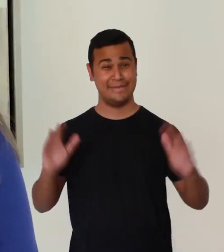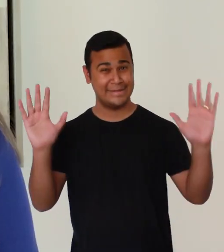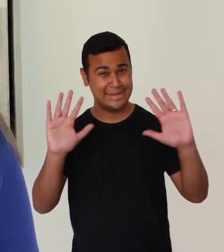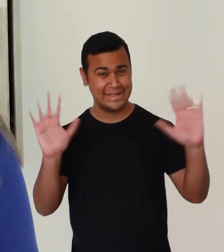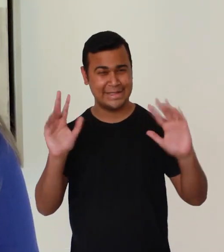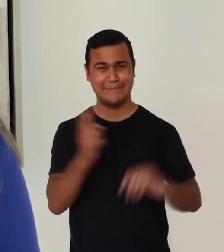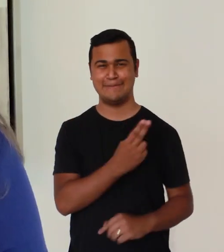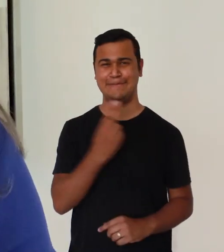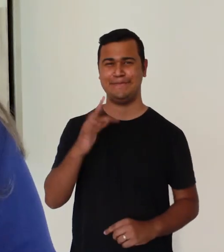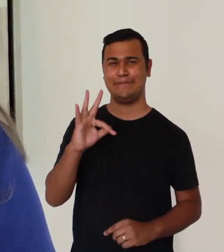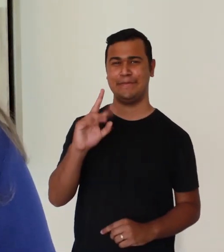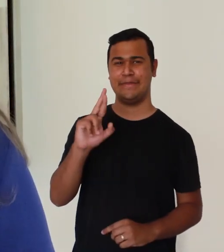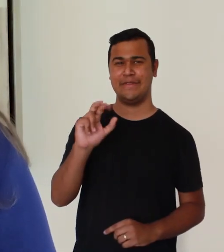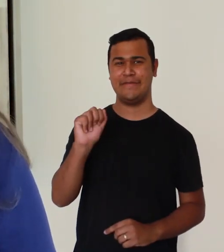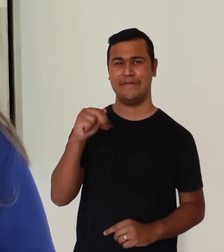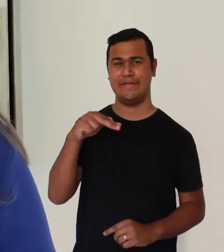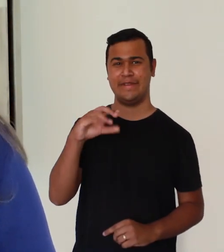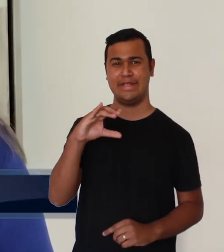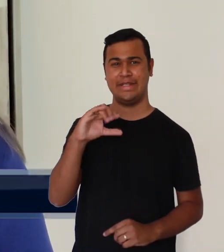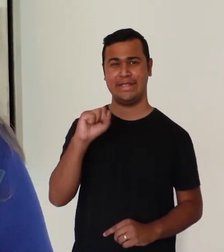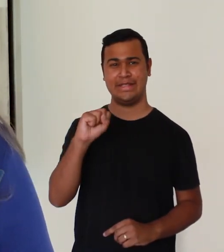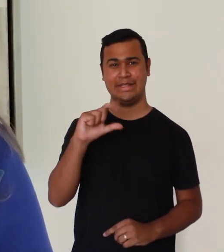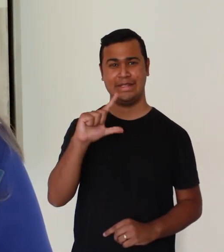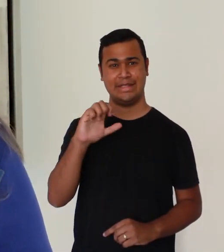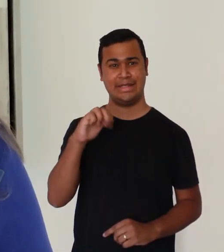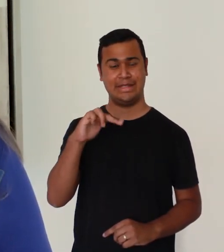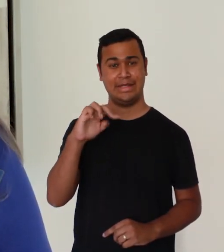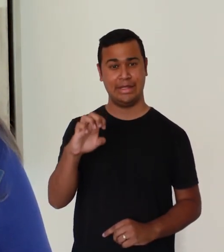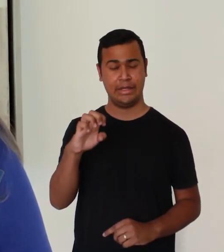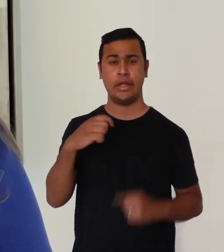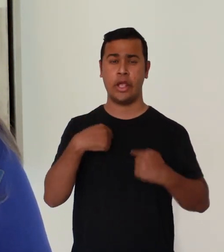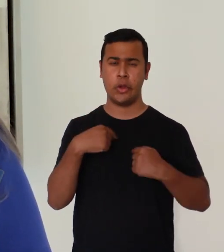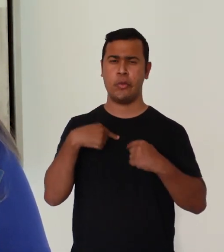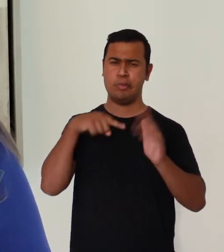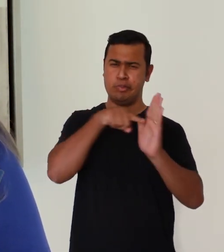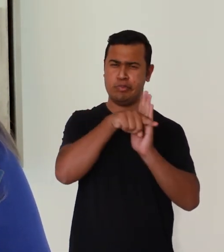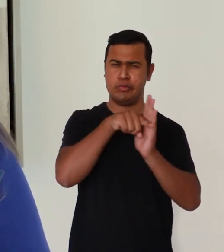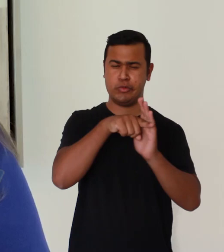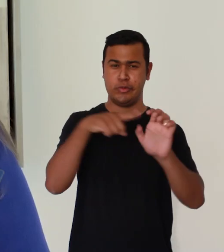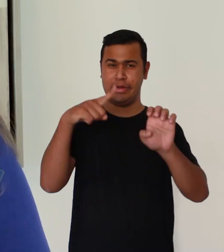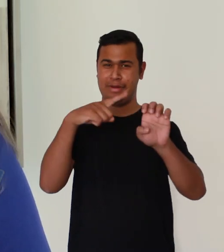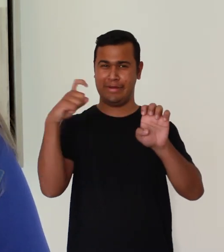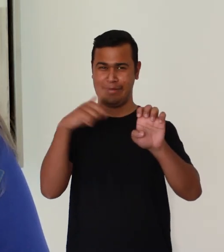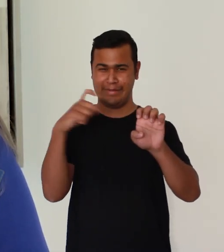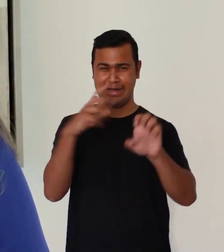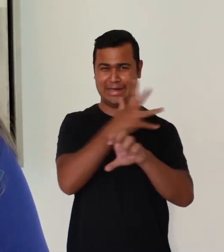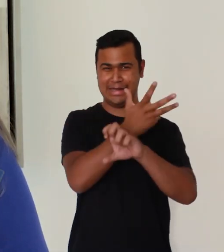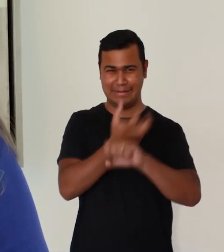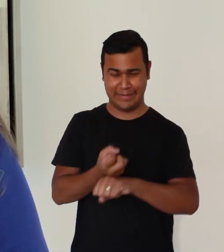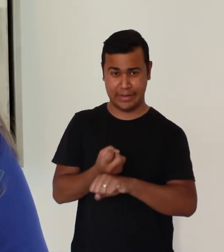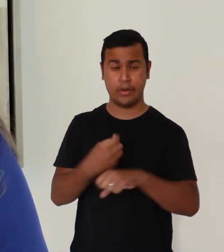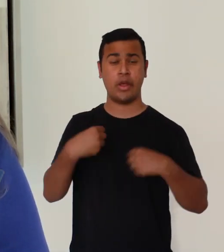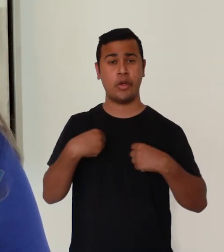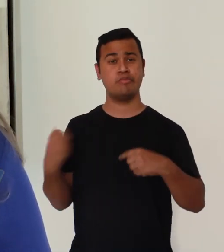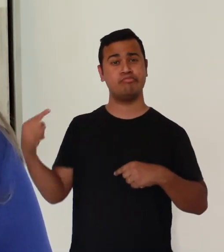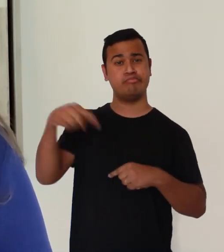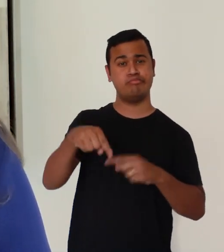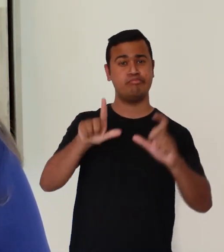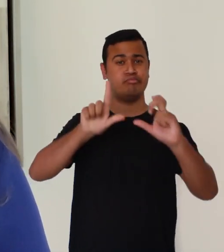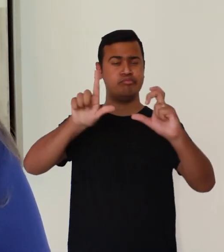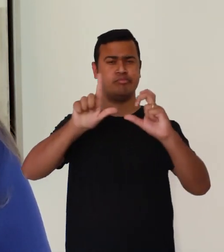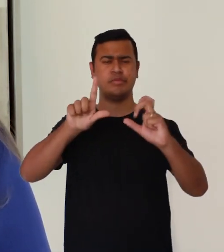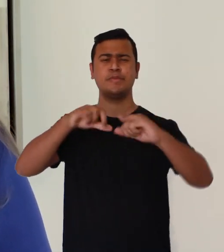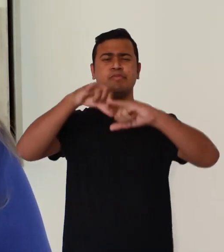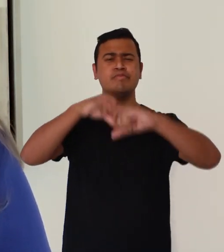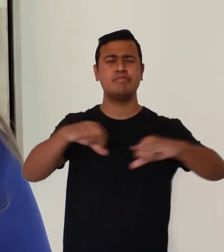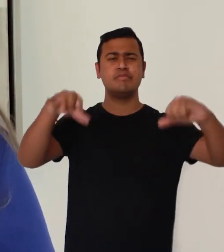Olá, sou Francislene Angelotti, pesquisadora da Embrapa Semiárido, estou aqui na TV Caatinga para